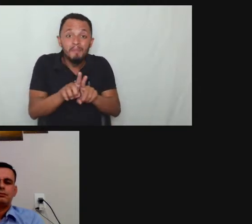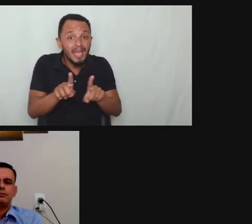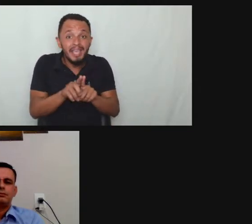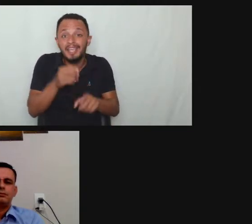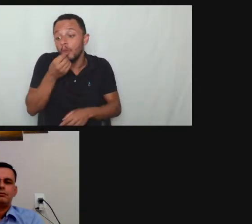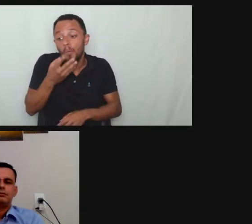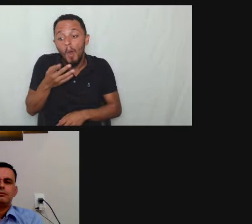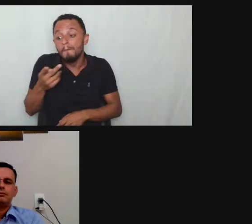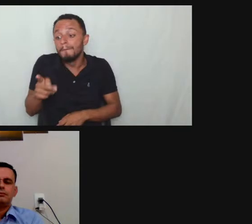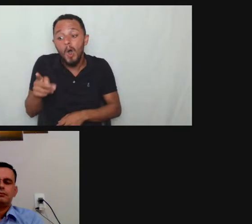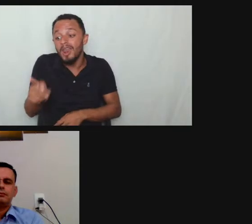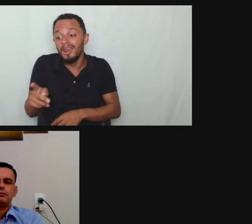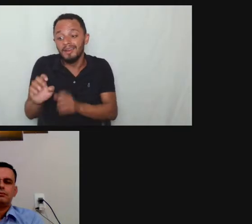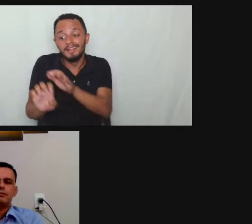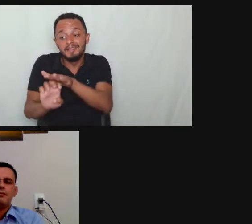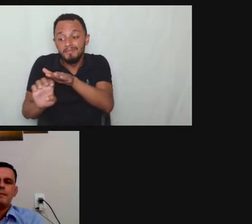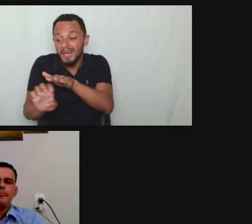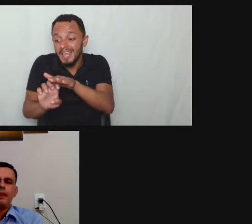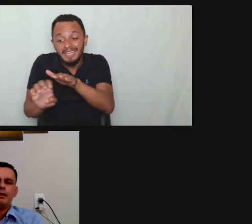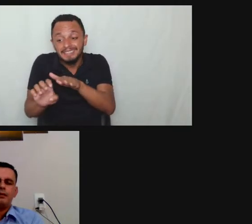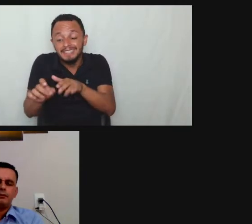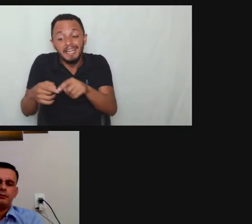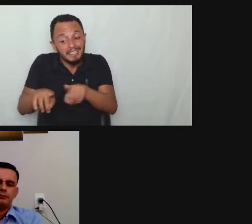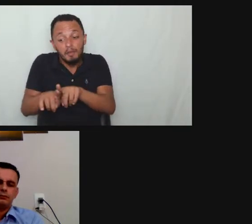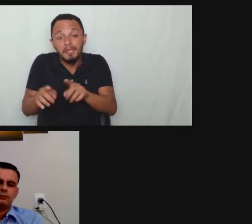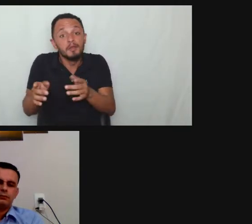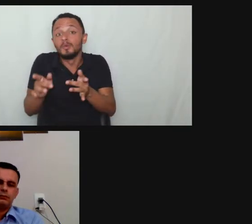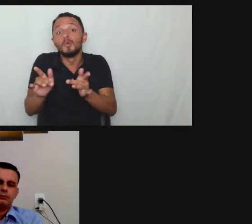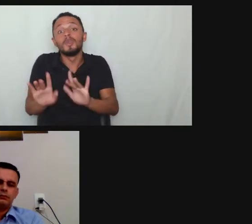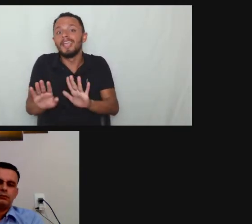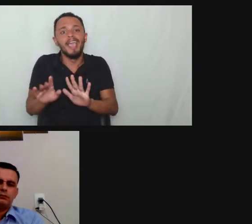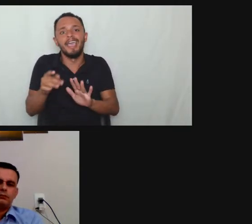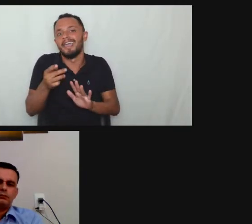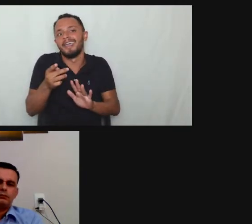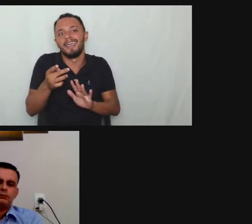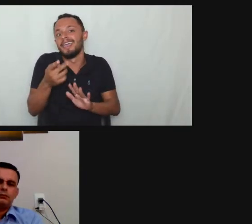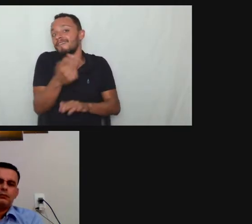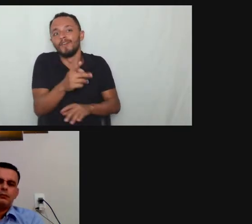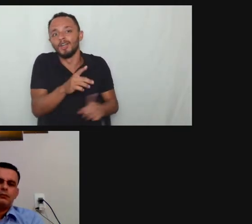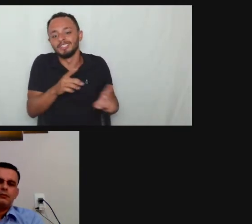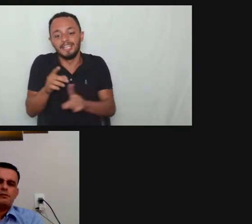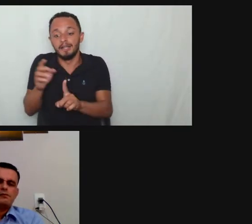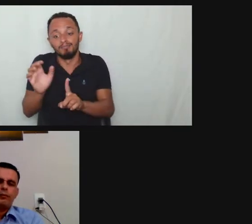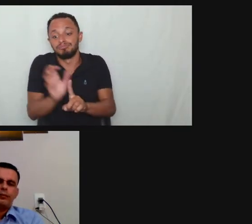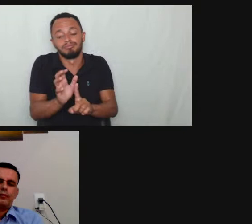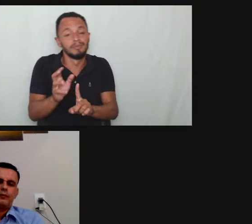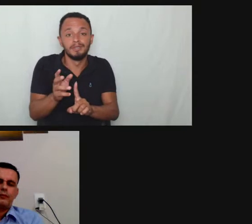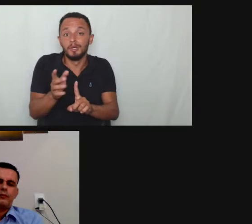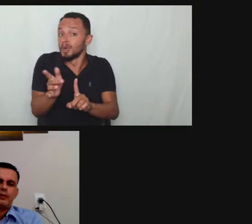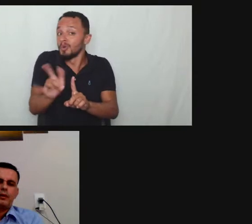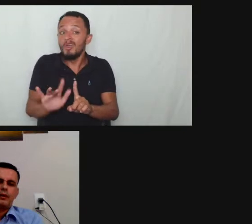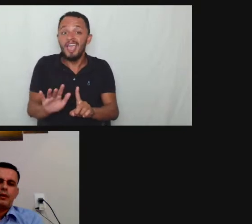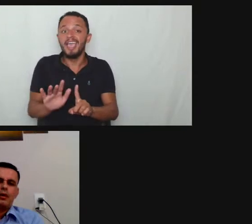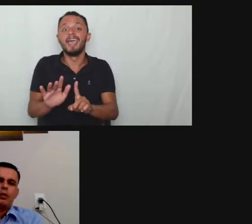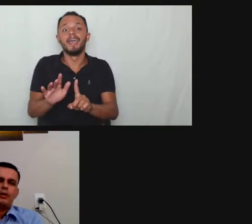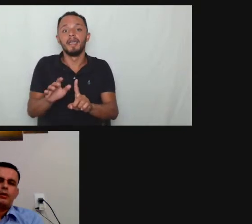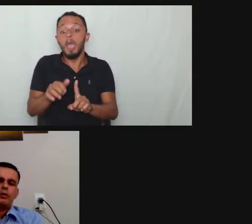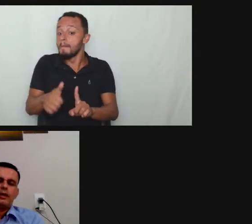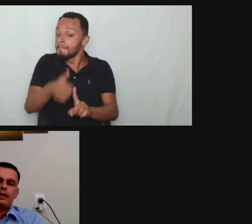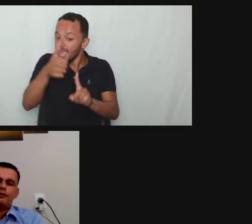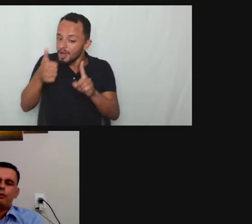se documente primeiro siga as orientações que a gente falou aqui depois focar-se até assistir aula de novo para você voltar nesse ponto